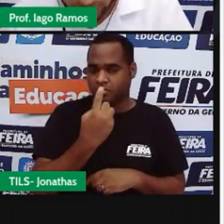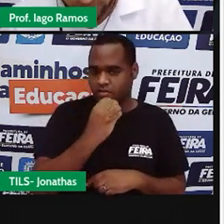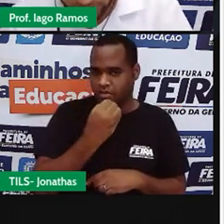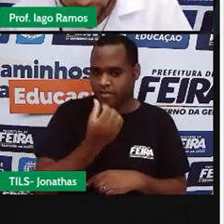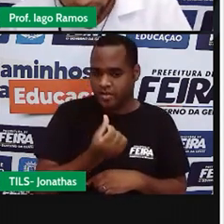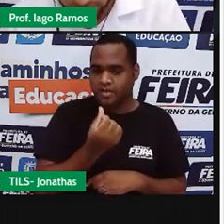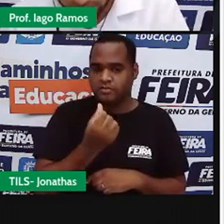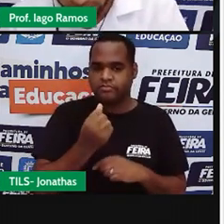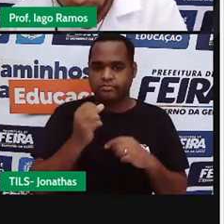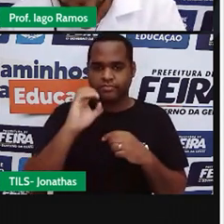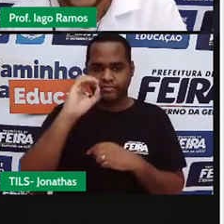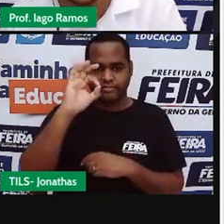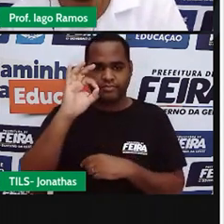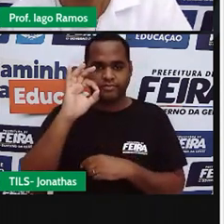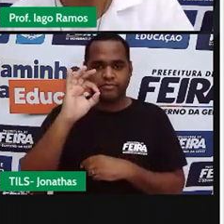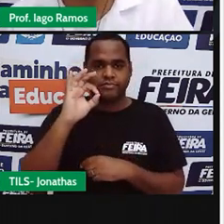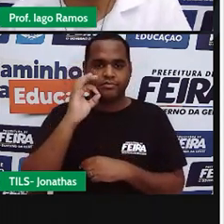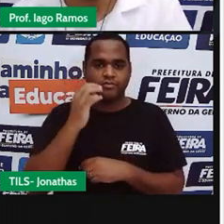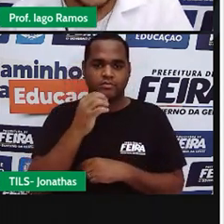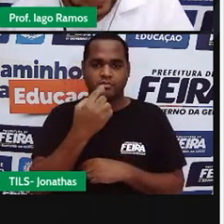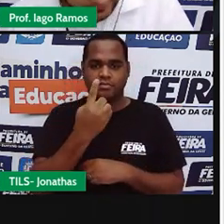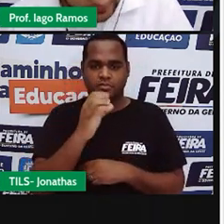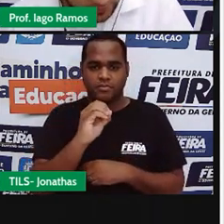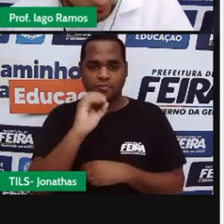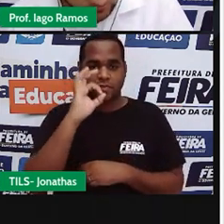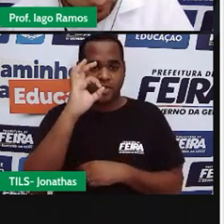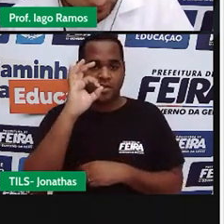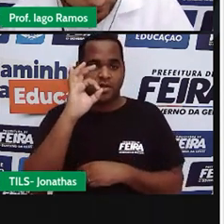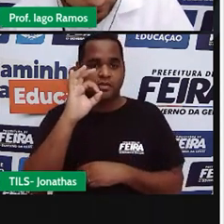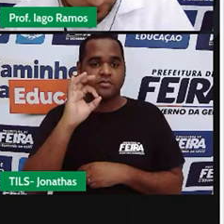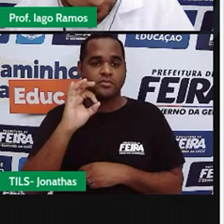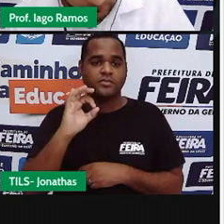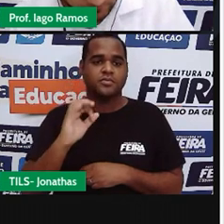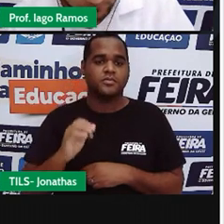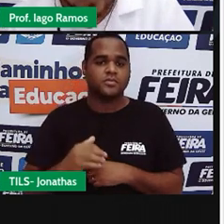106 graus.